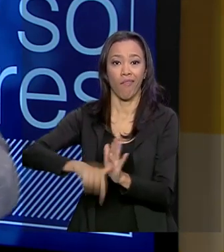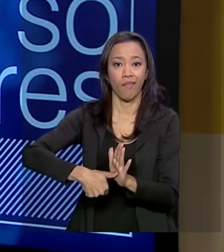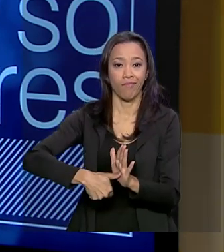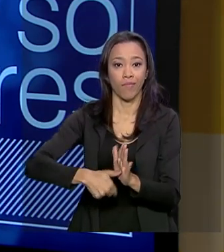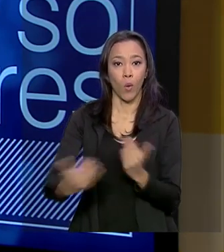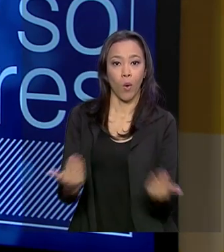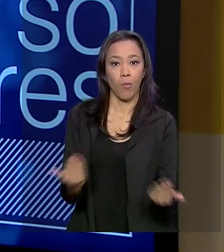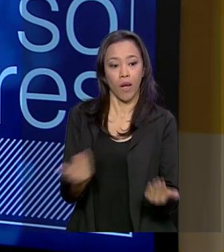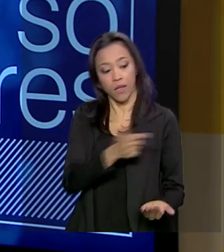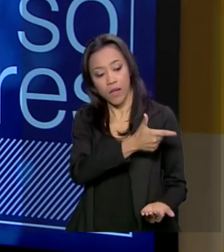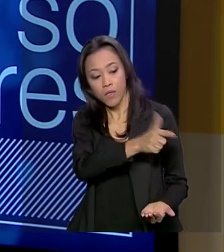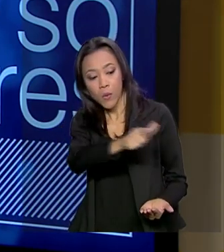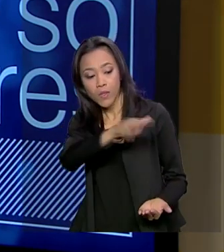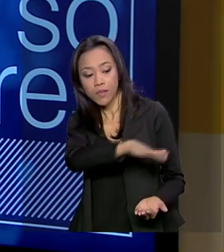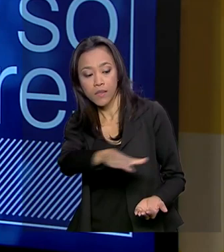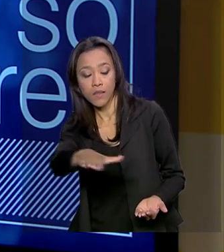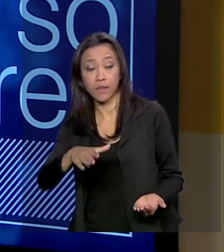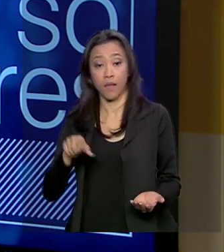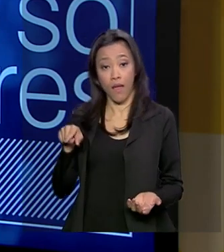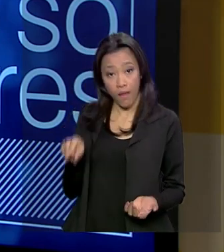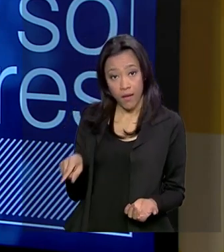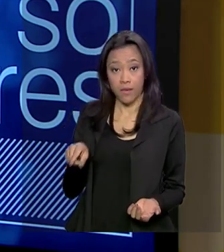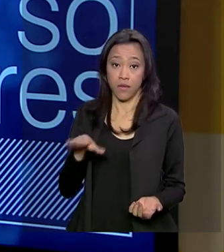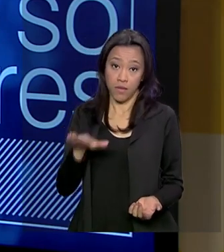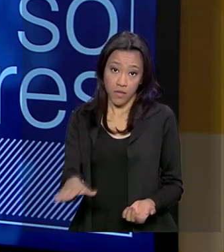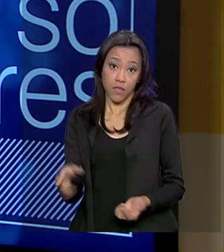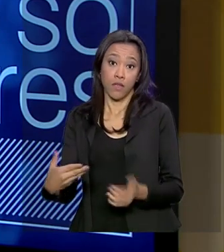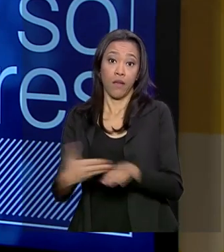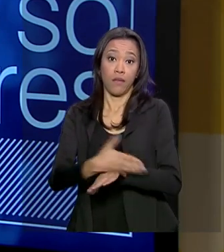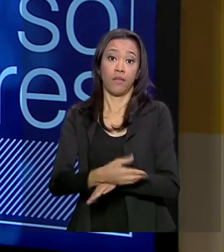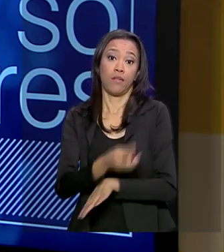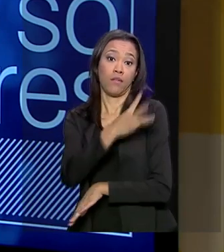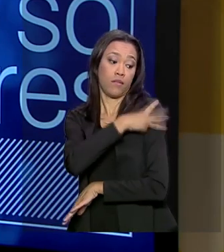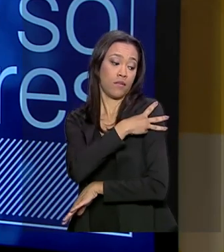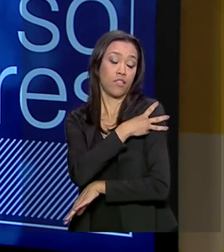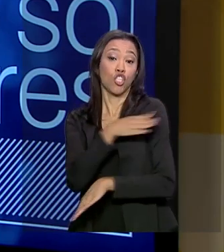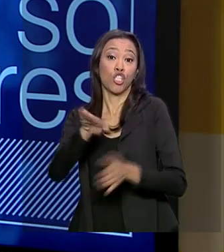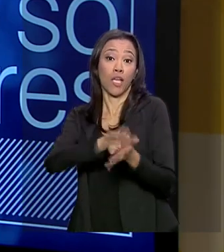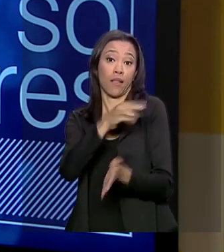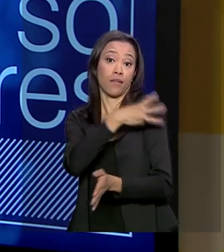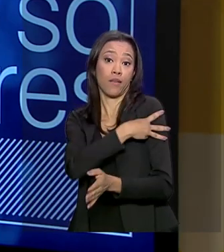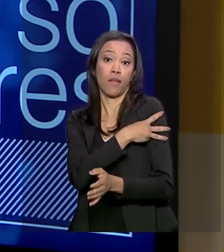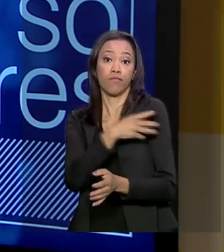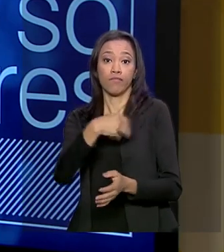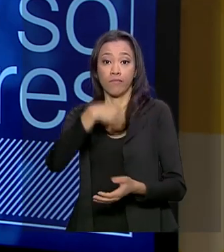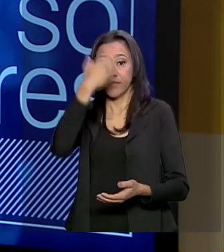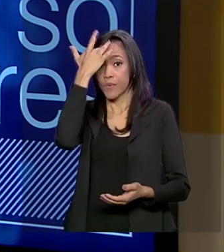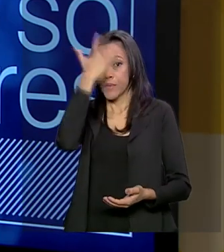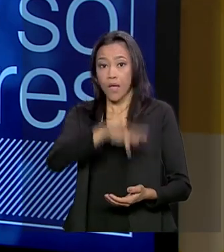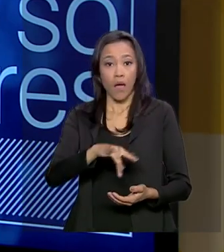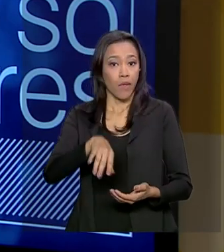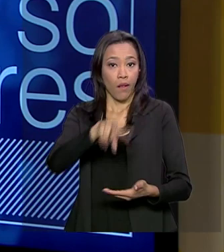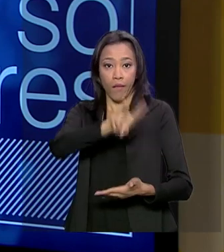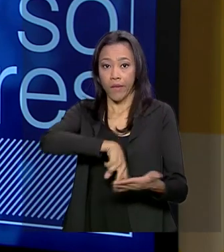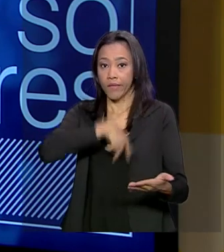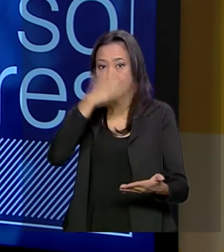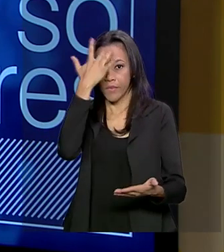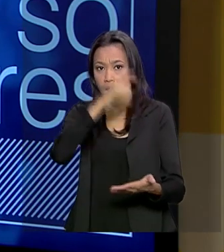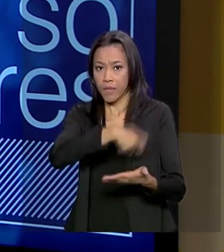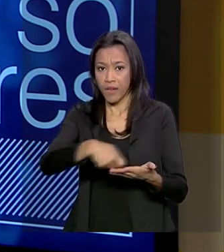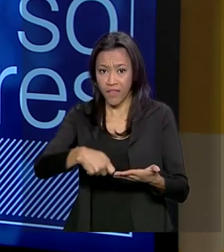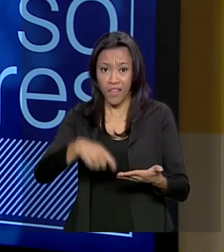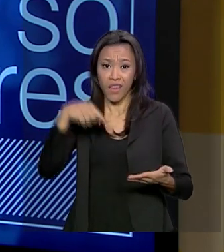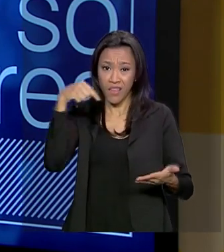E essa criança é que chega à terceira série, analfabeta. E chegou à terceira série analfabeta, a escola virou um